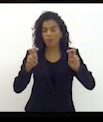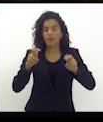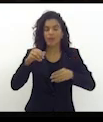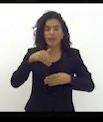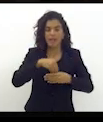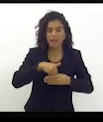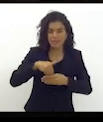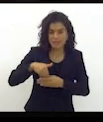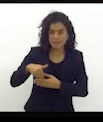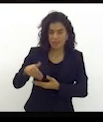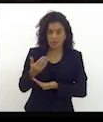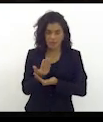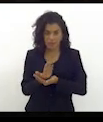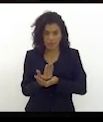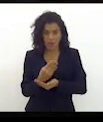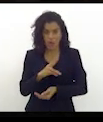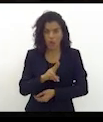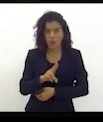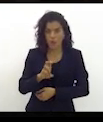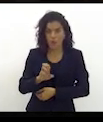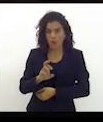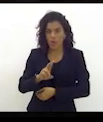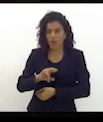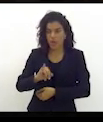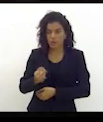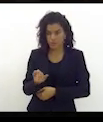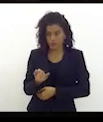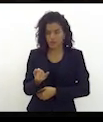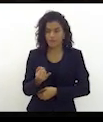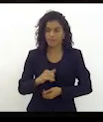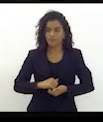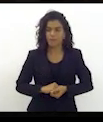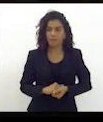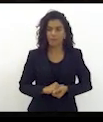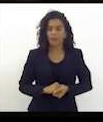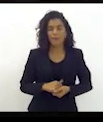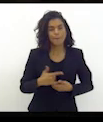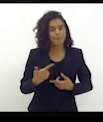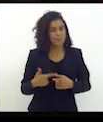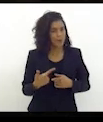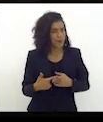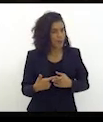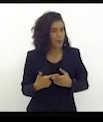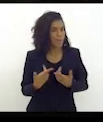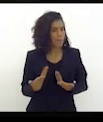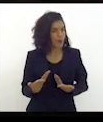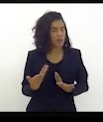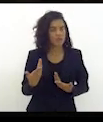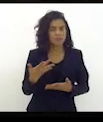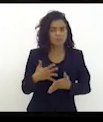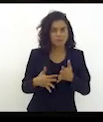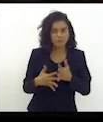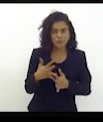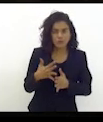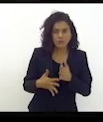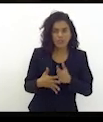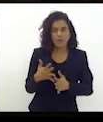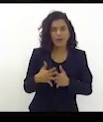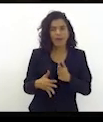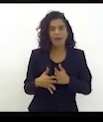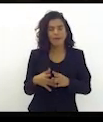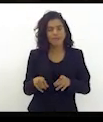que não haja discussões em cima de uma matéria que pode ser muito cara para o meu colega Anderson Moraes, para que não haja